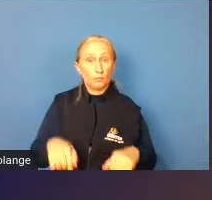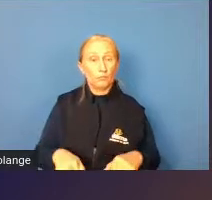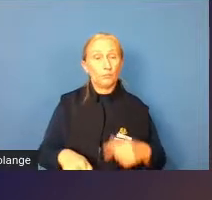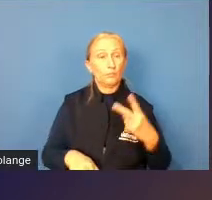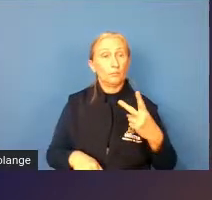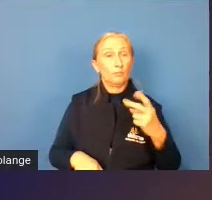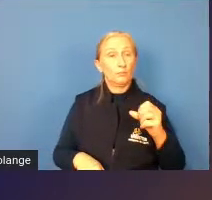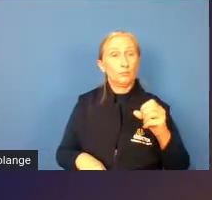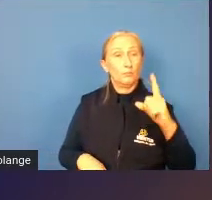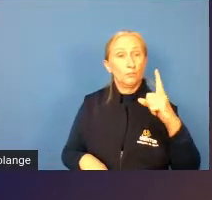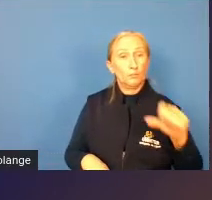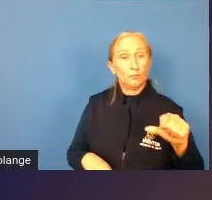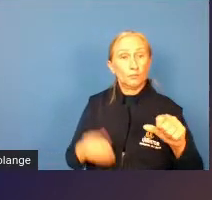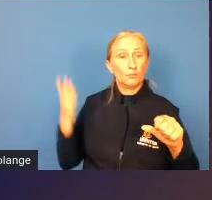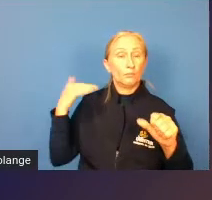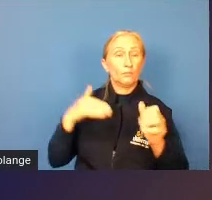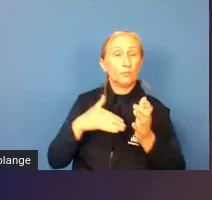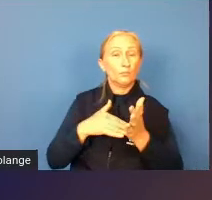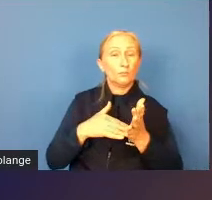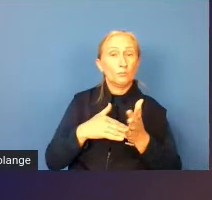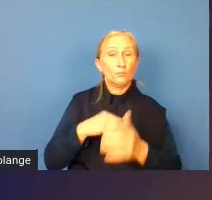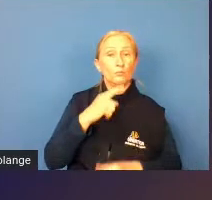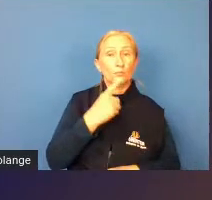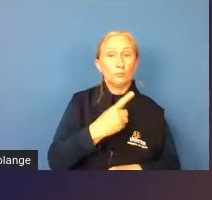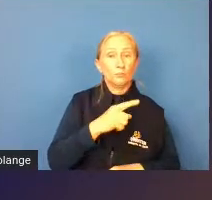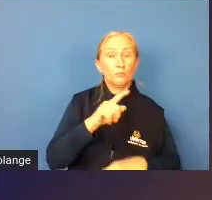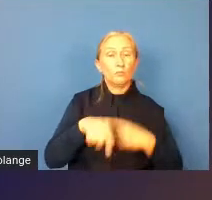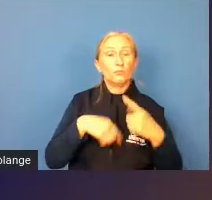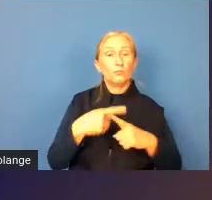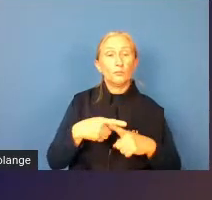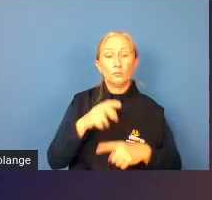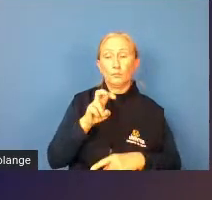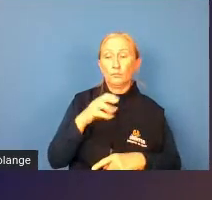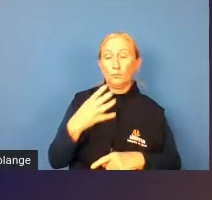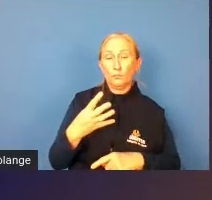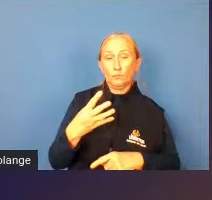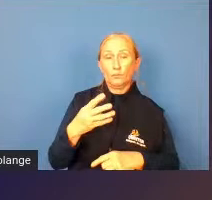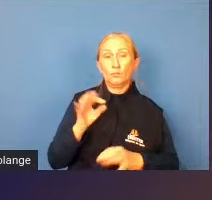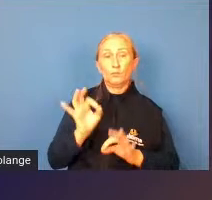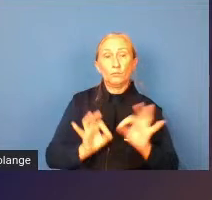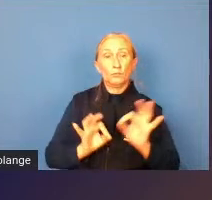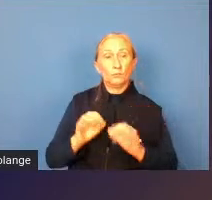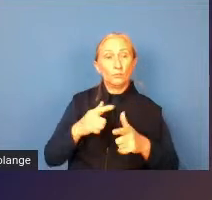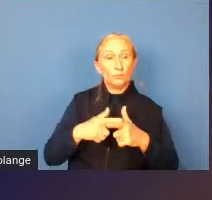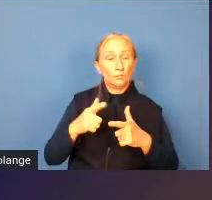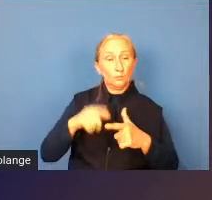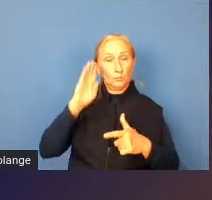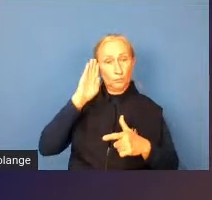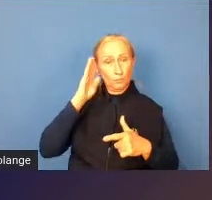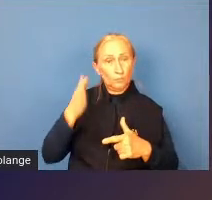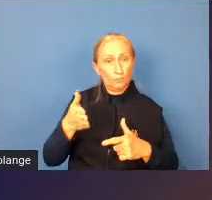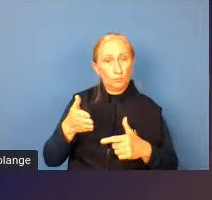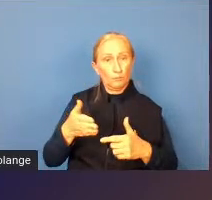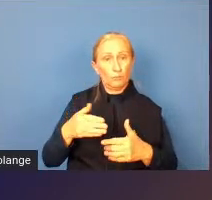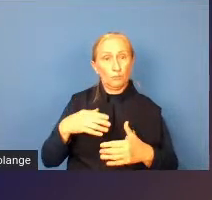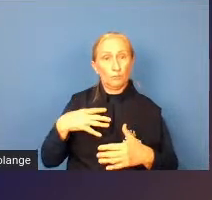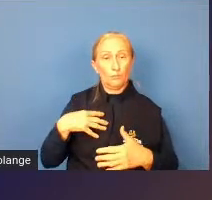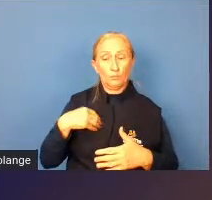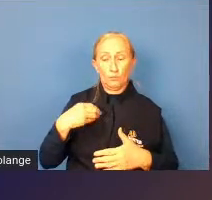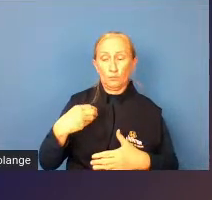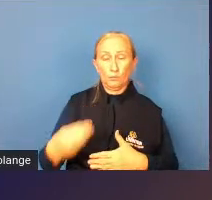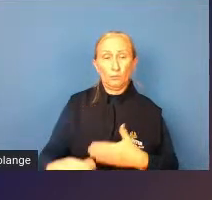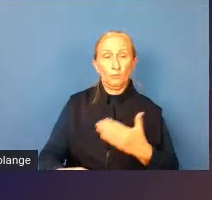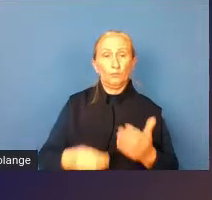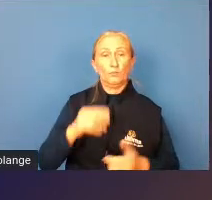2019 com o último dado está de 1 a cada 54 entre as causas principais está a hereditariedade